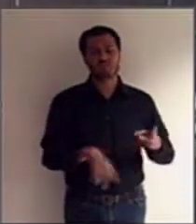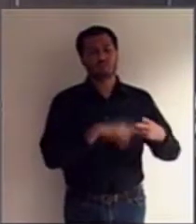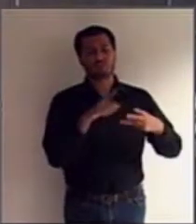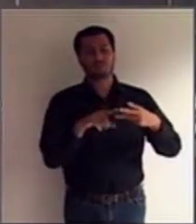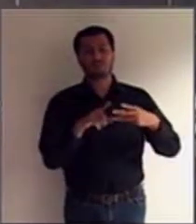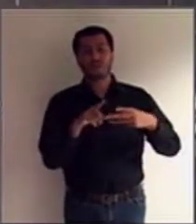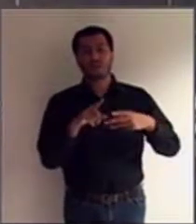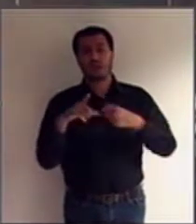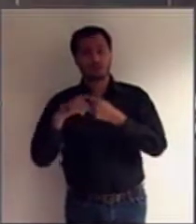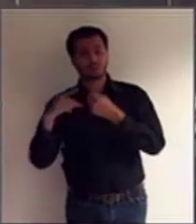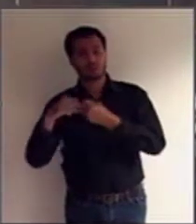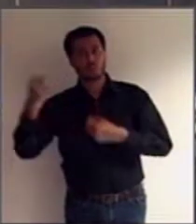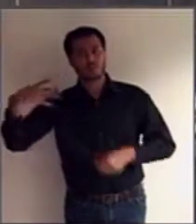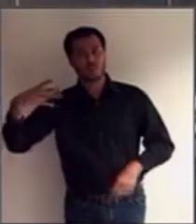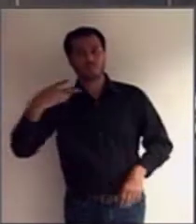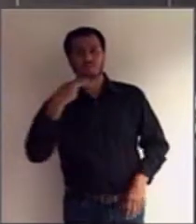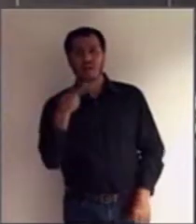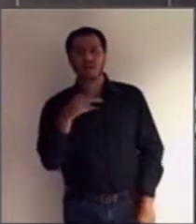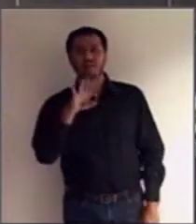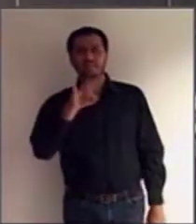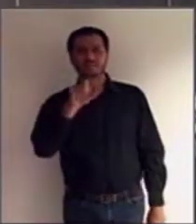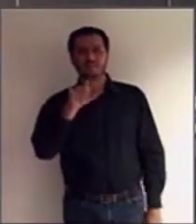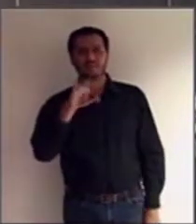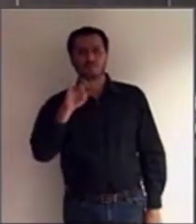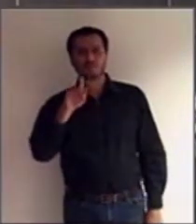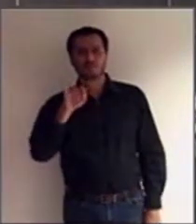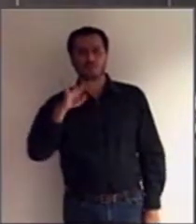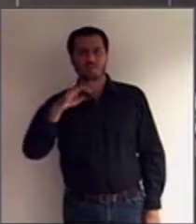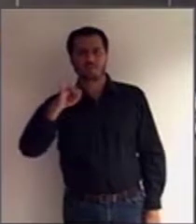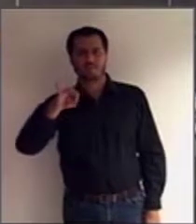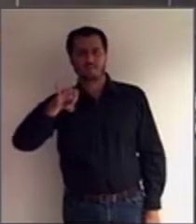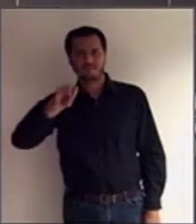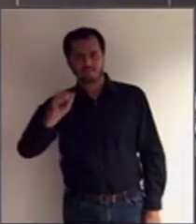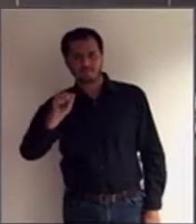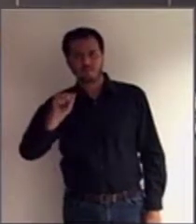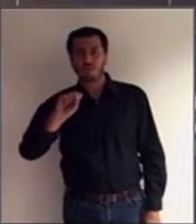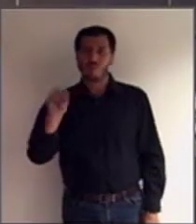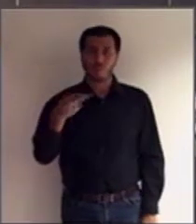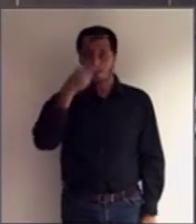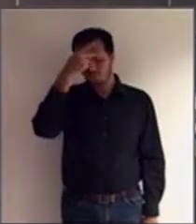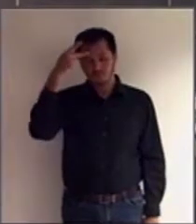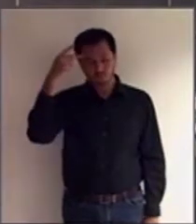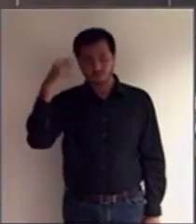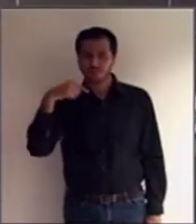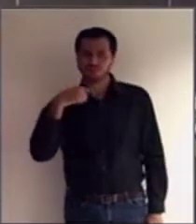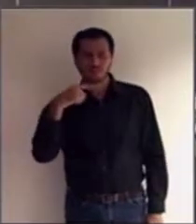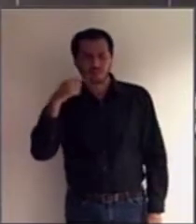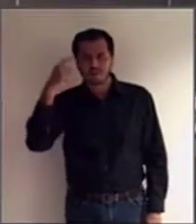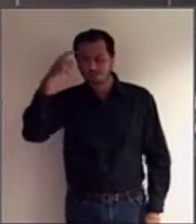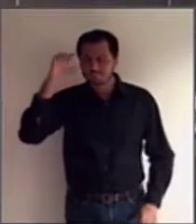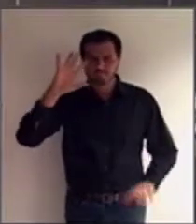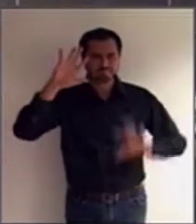excepcionais, nas pessoas sem completo discernimento. E eu vou responder o seguinte, as pessoas com